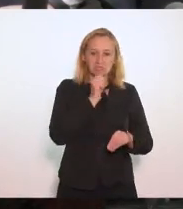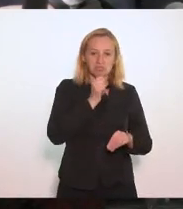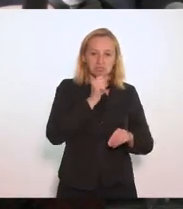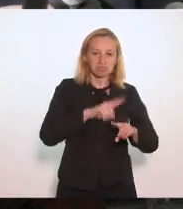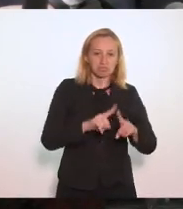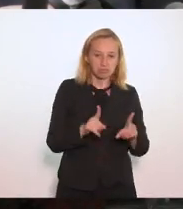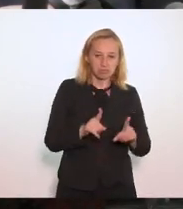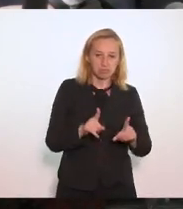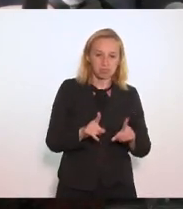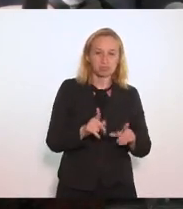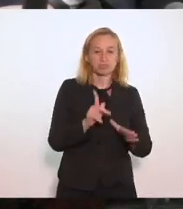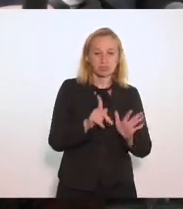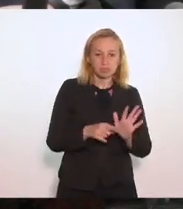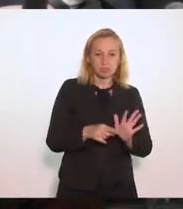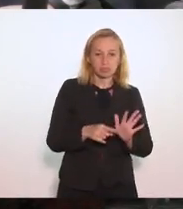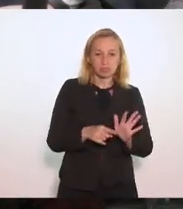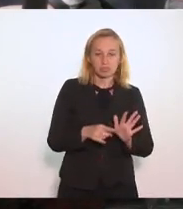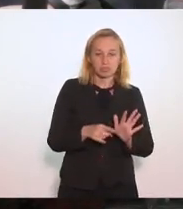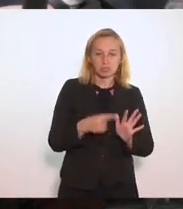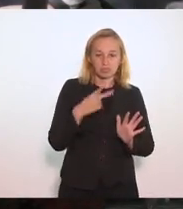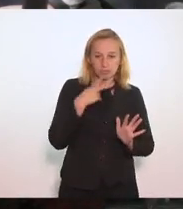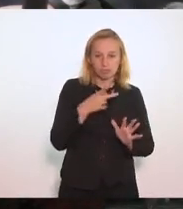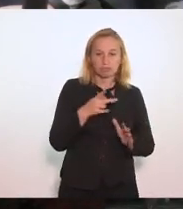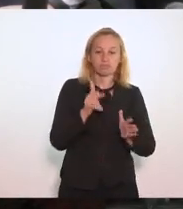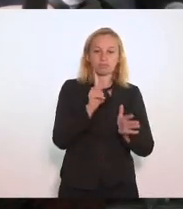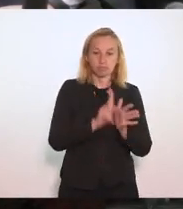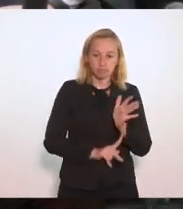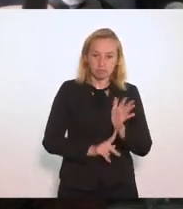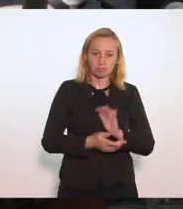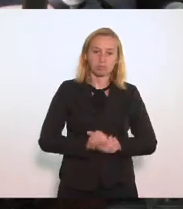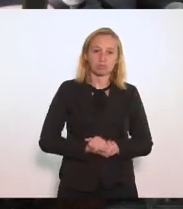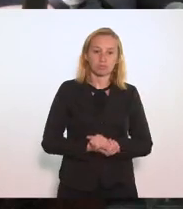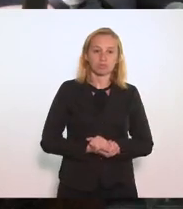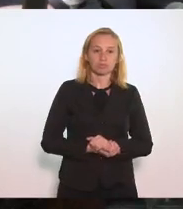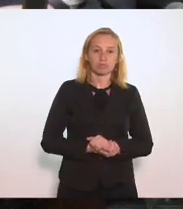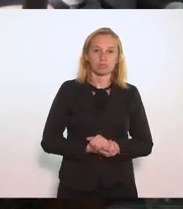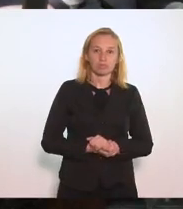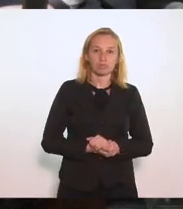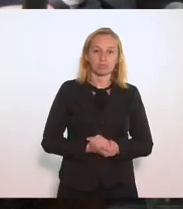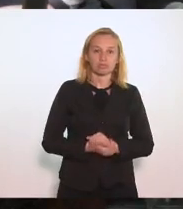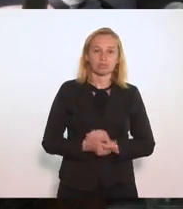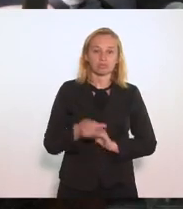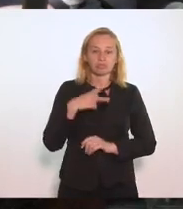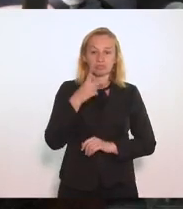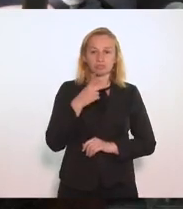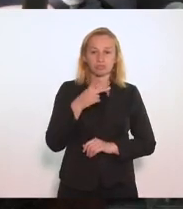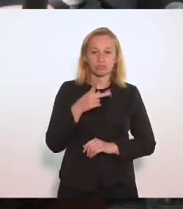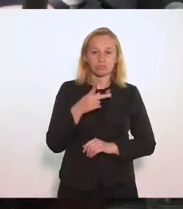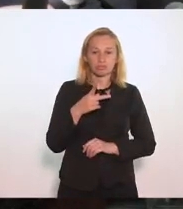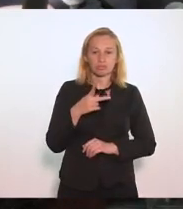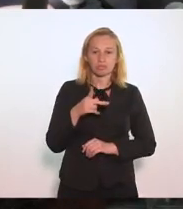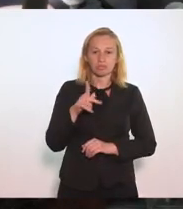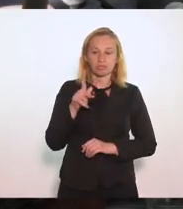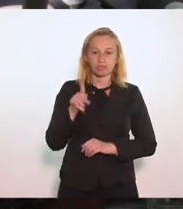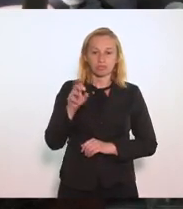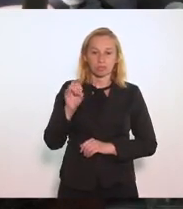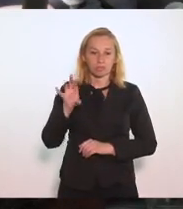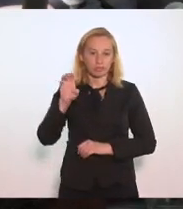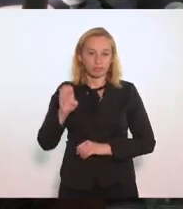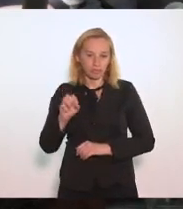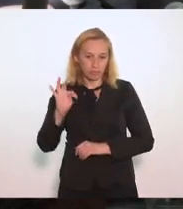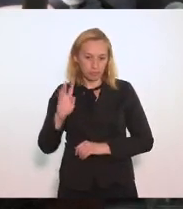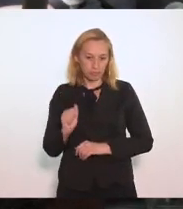Do projeto Então aqui Como disse o poeta Eu prefiro ser Essa